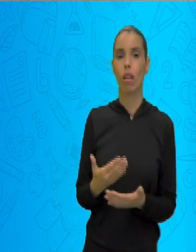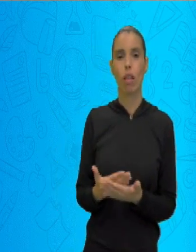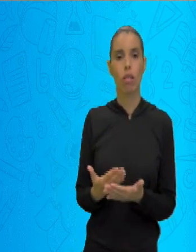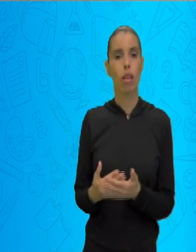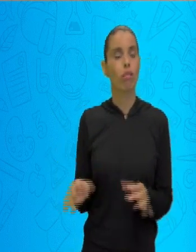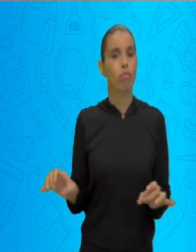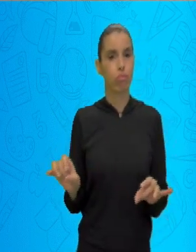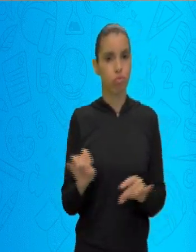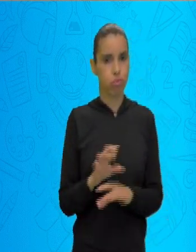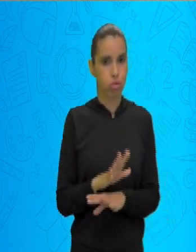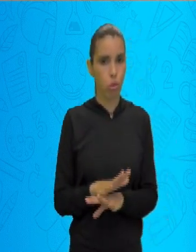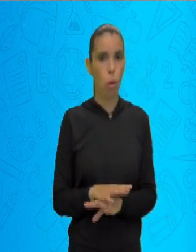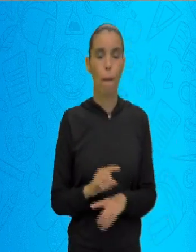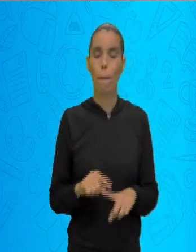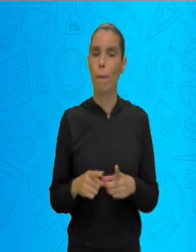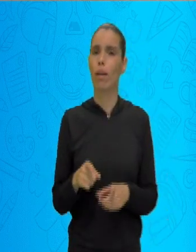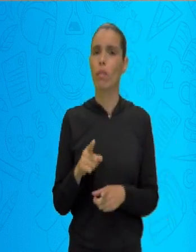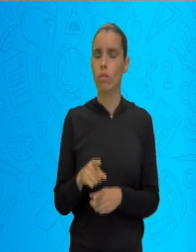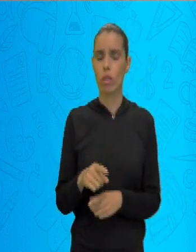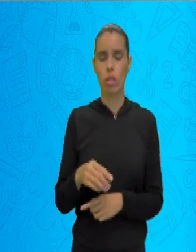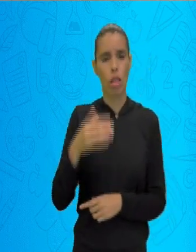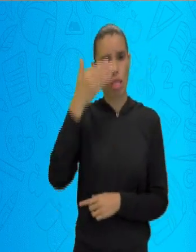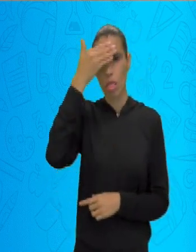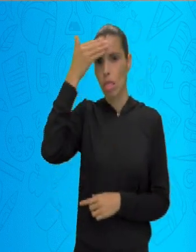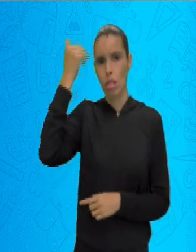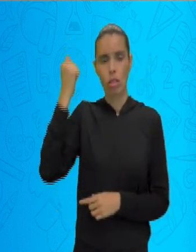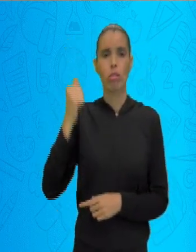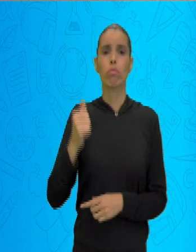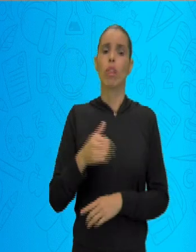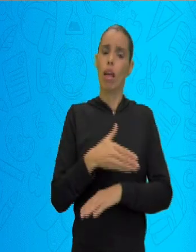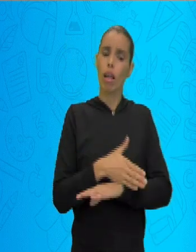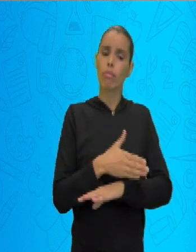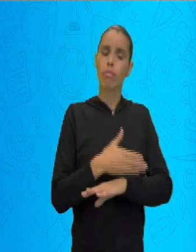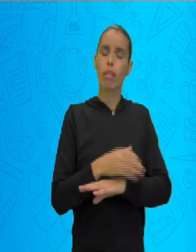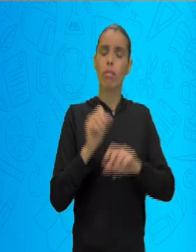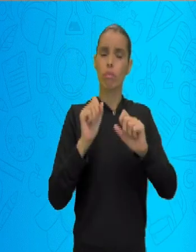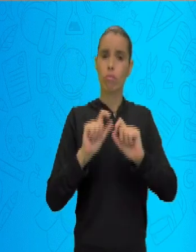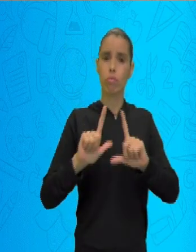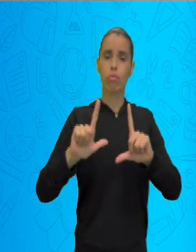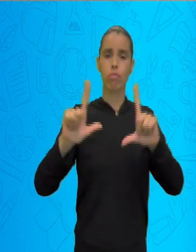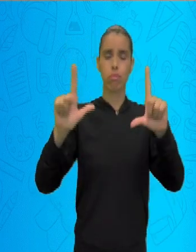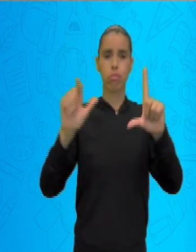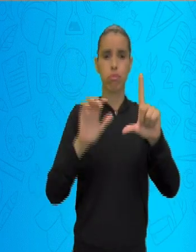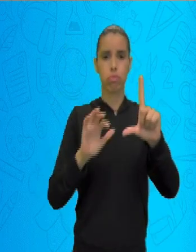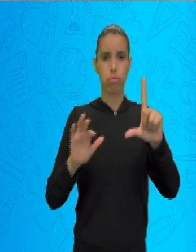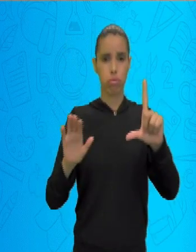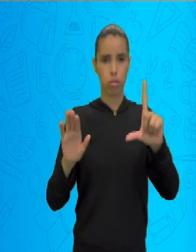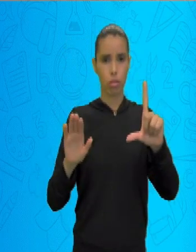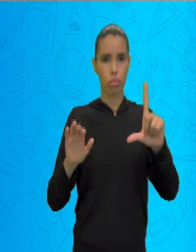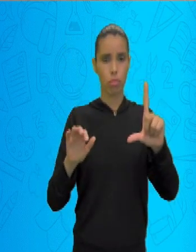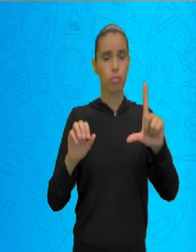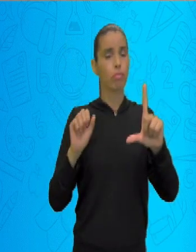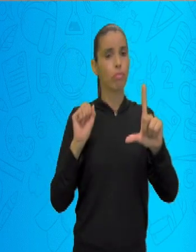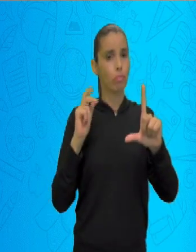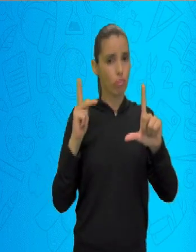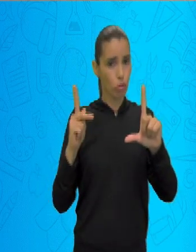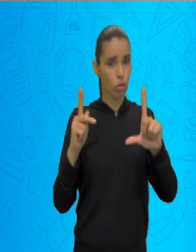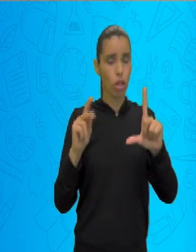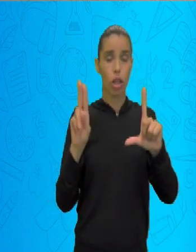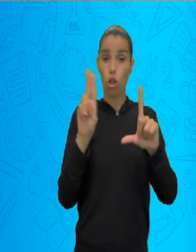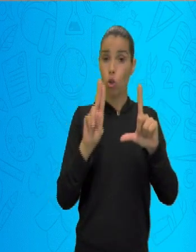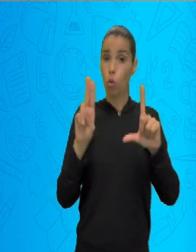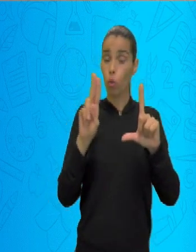não esqueça de acessar a nossa plataforma SMEDGV. Para